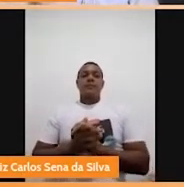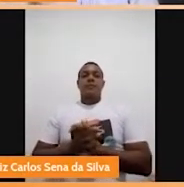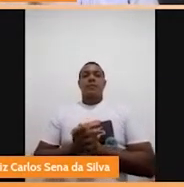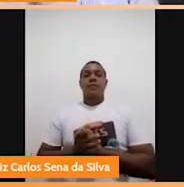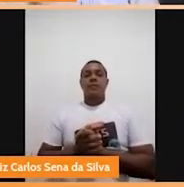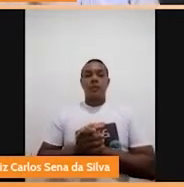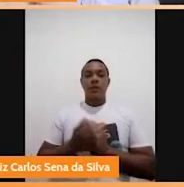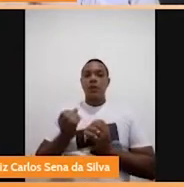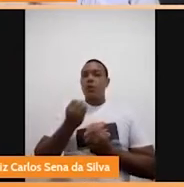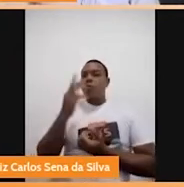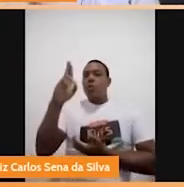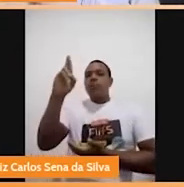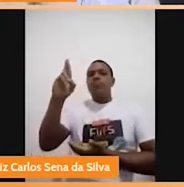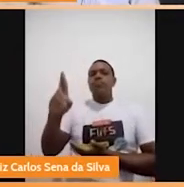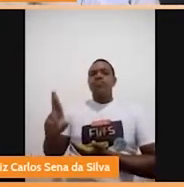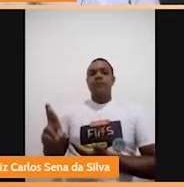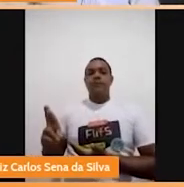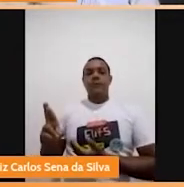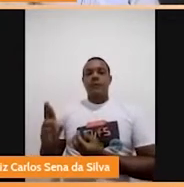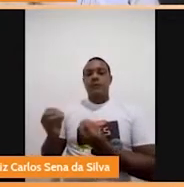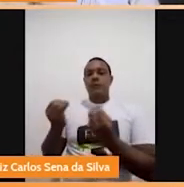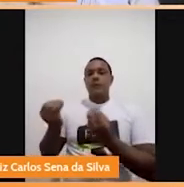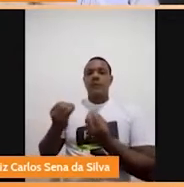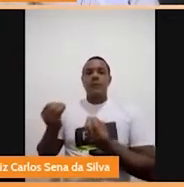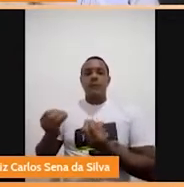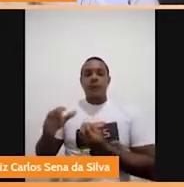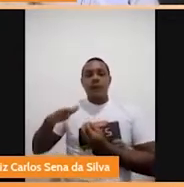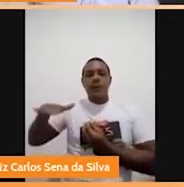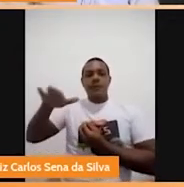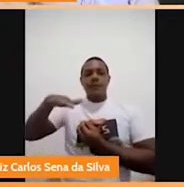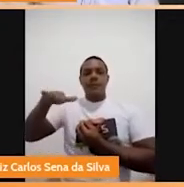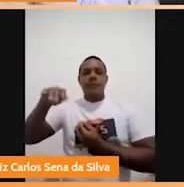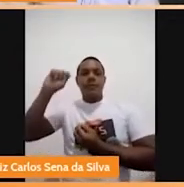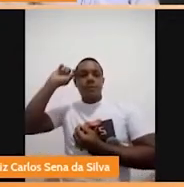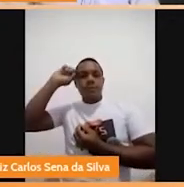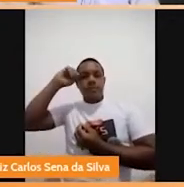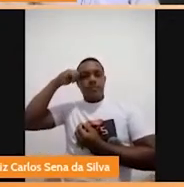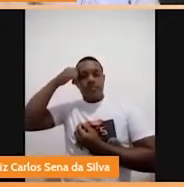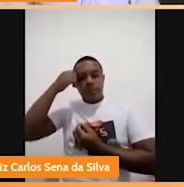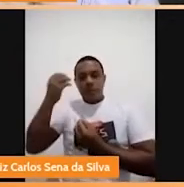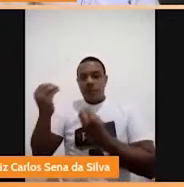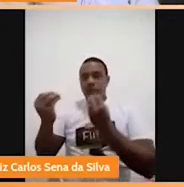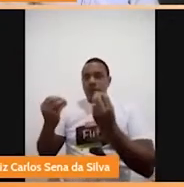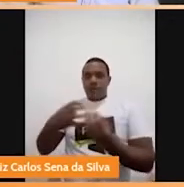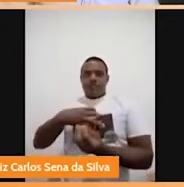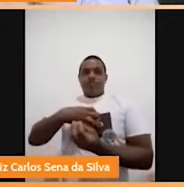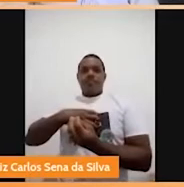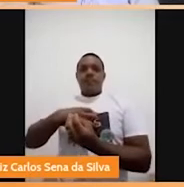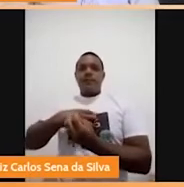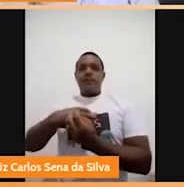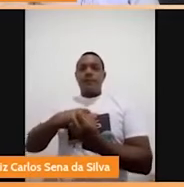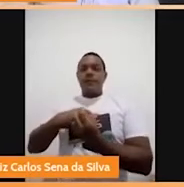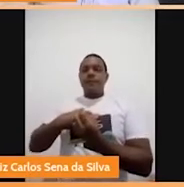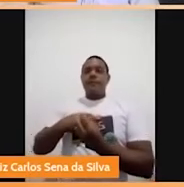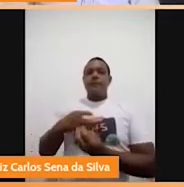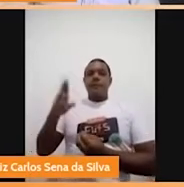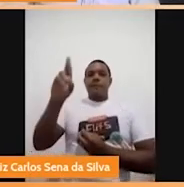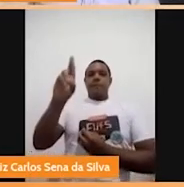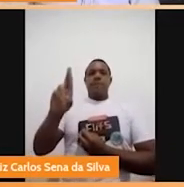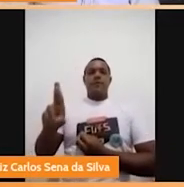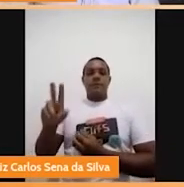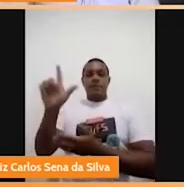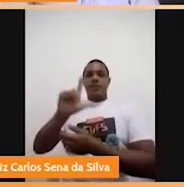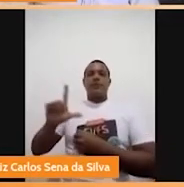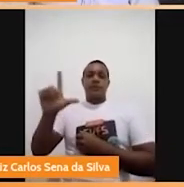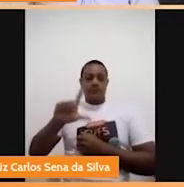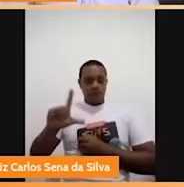A representatividade, né? A criança negra, ela se sentir representada pela literatura, assim como a